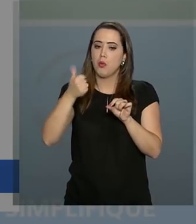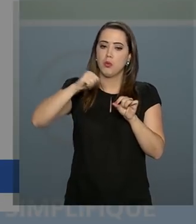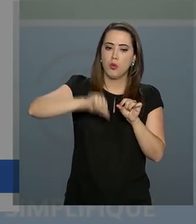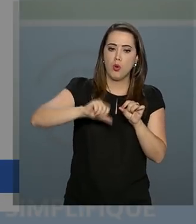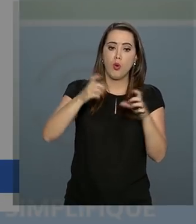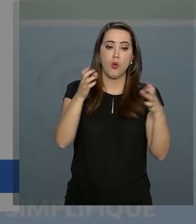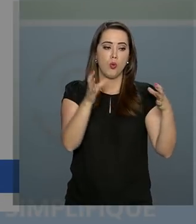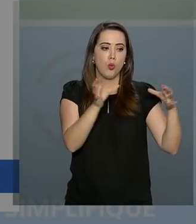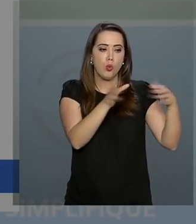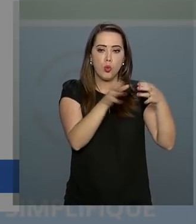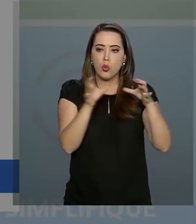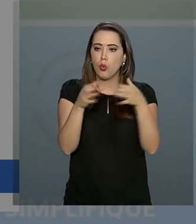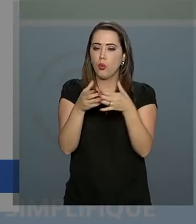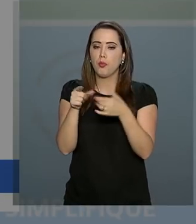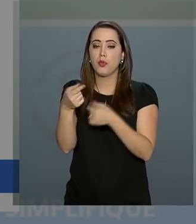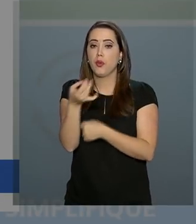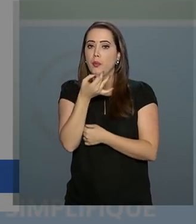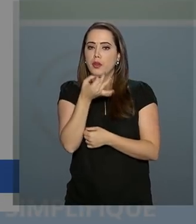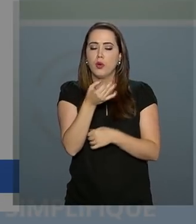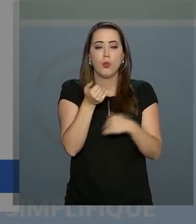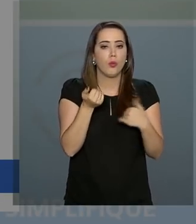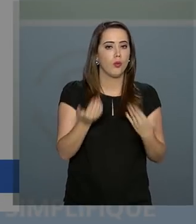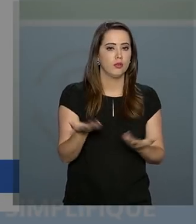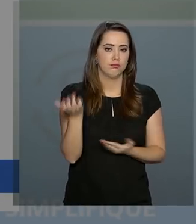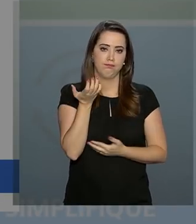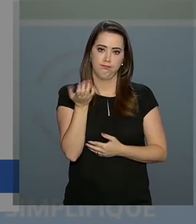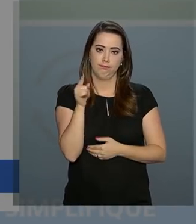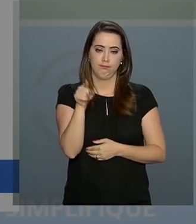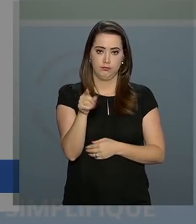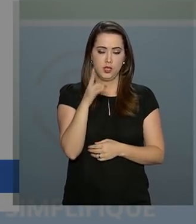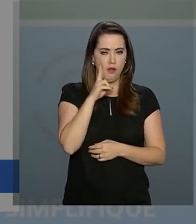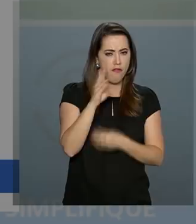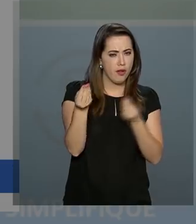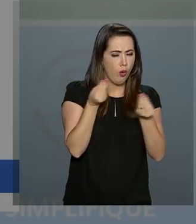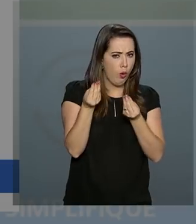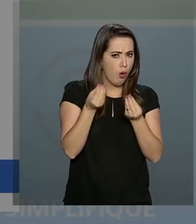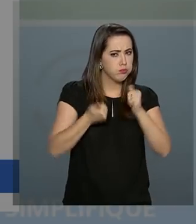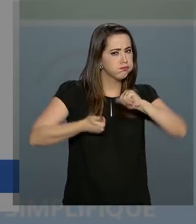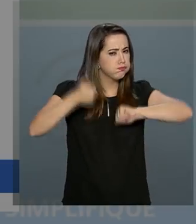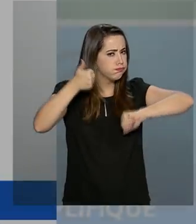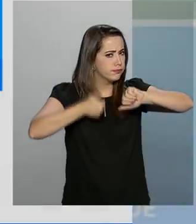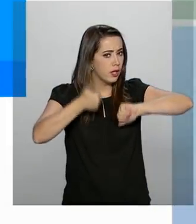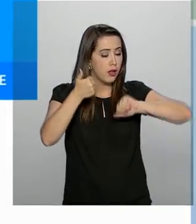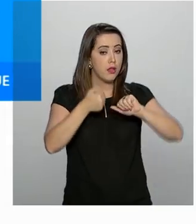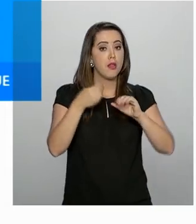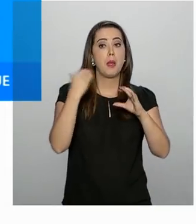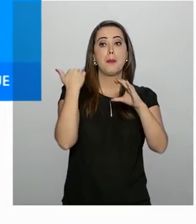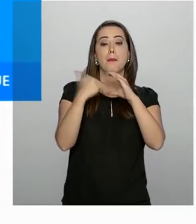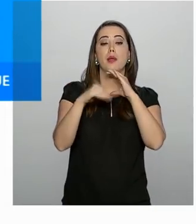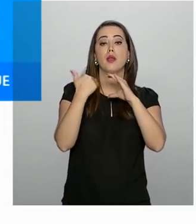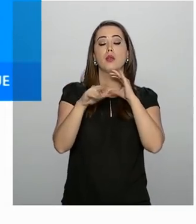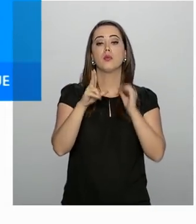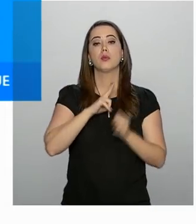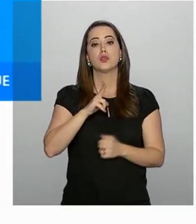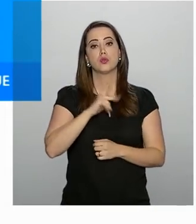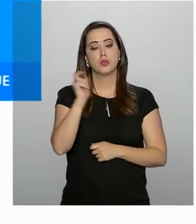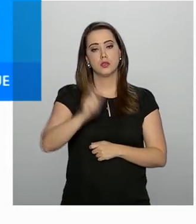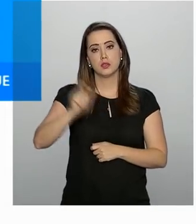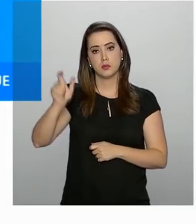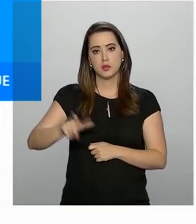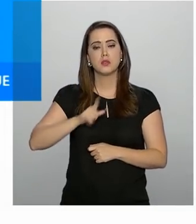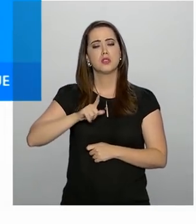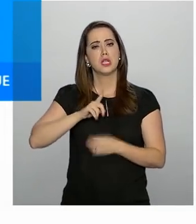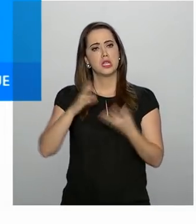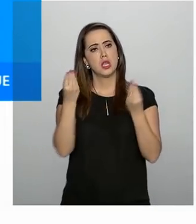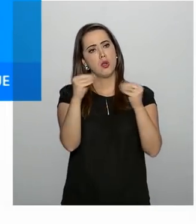escolher o órgão destino daquela sugestão. O acompanhamento da manifestação é feito por e-mail pessoal do cidadão, que